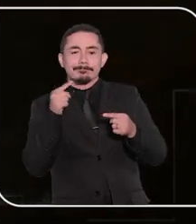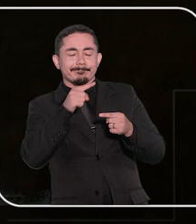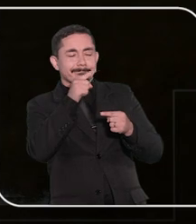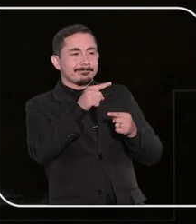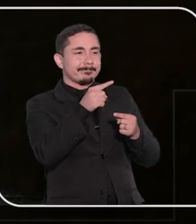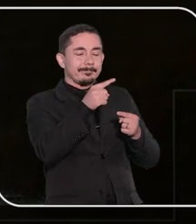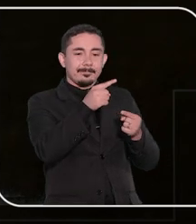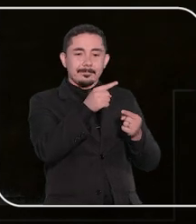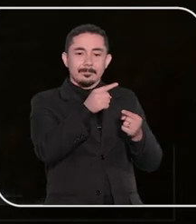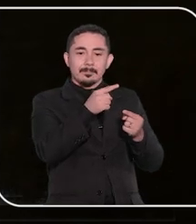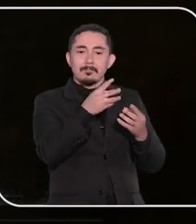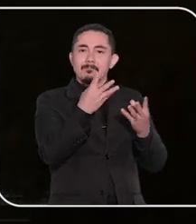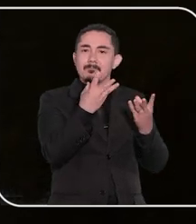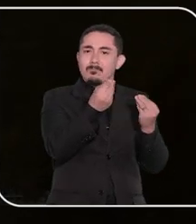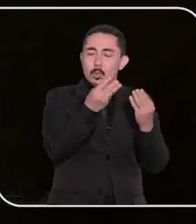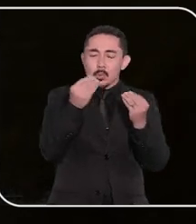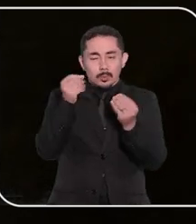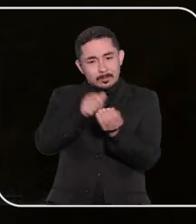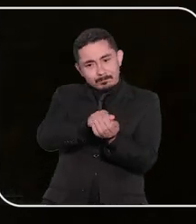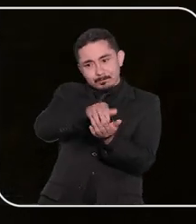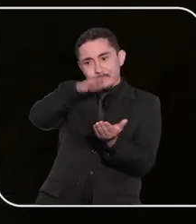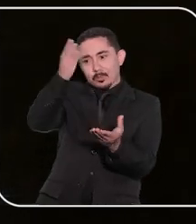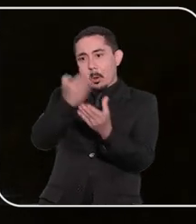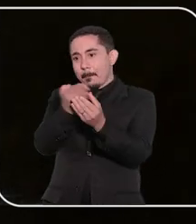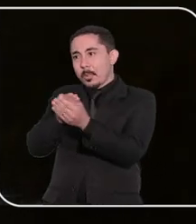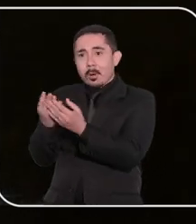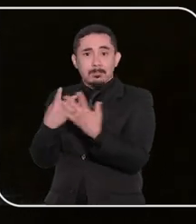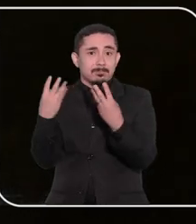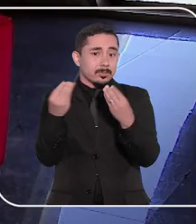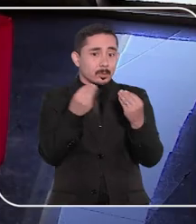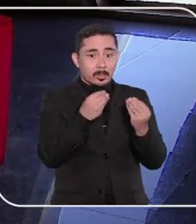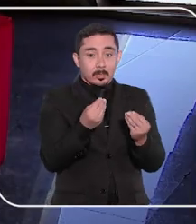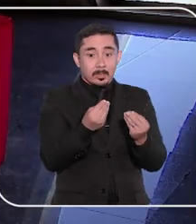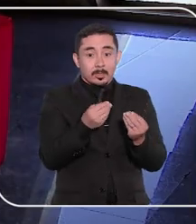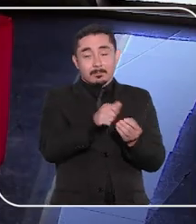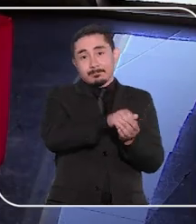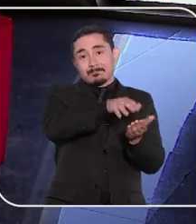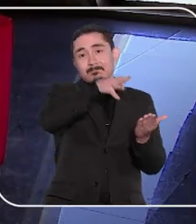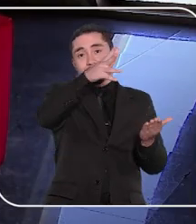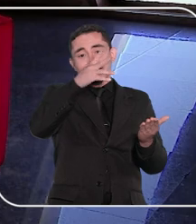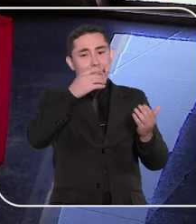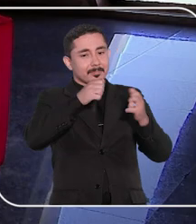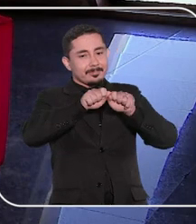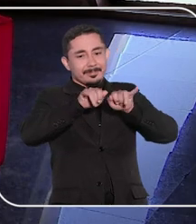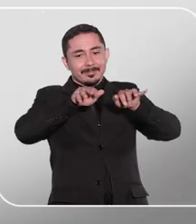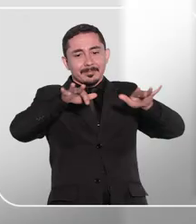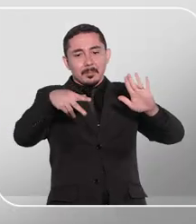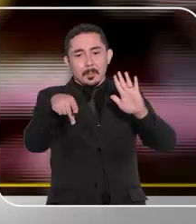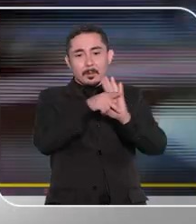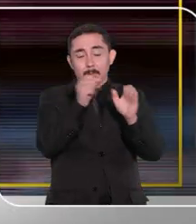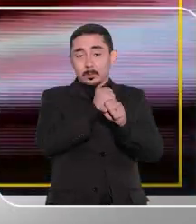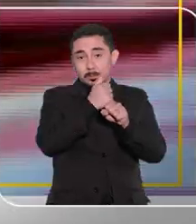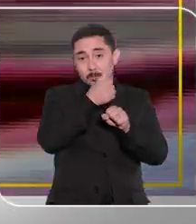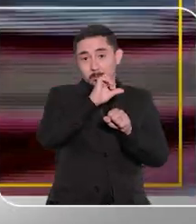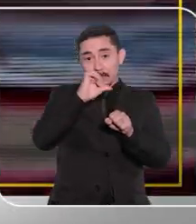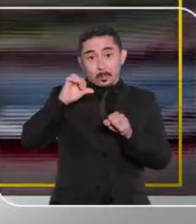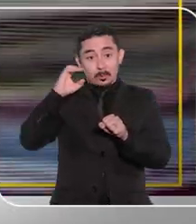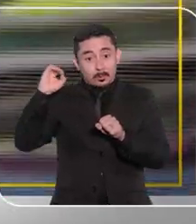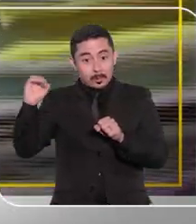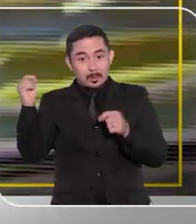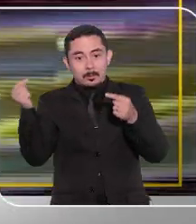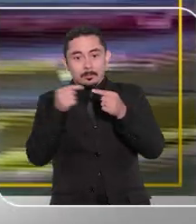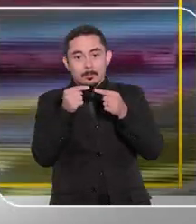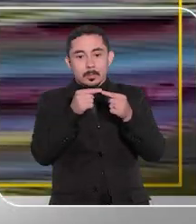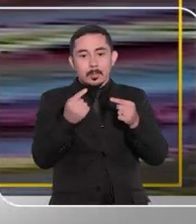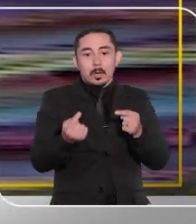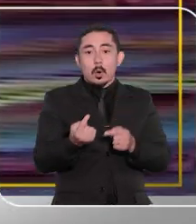enfrentar a escalada o aumento da demanda processual. O volume de distribuição de 1990 é